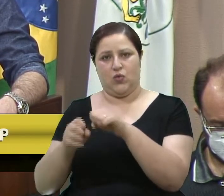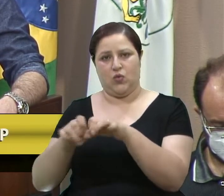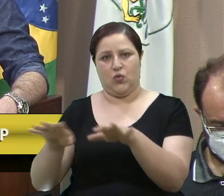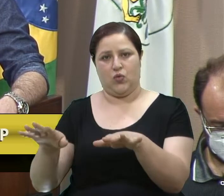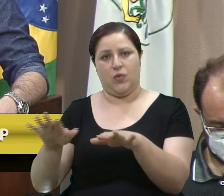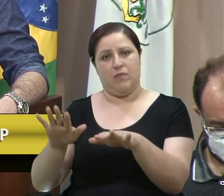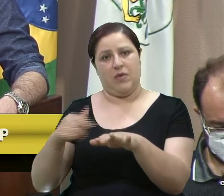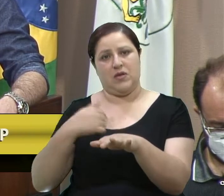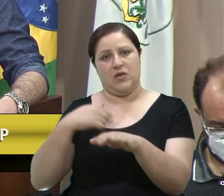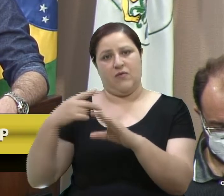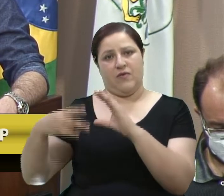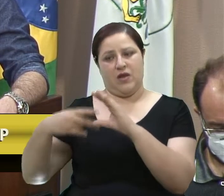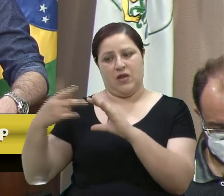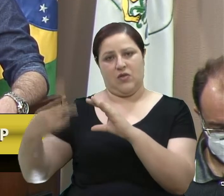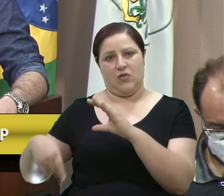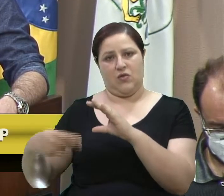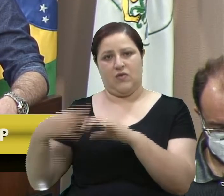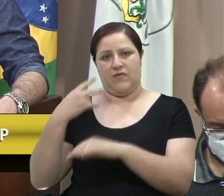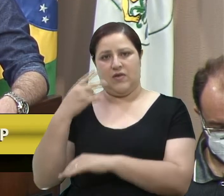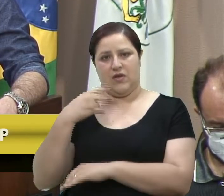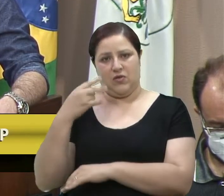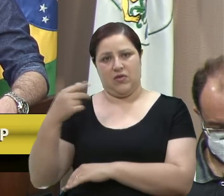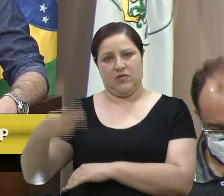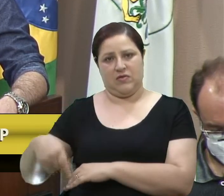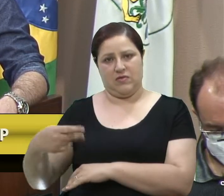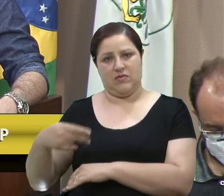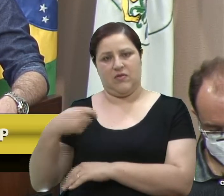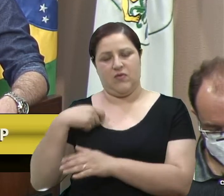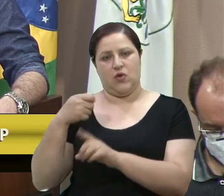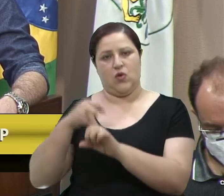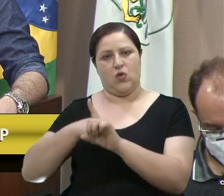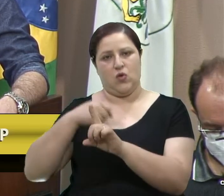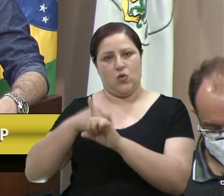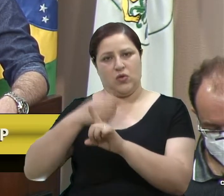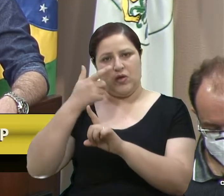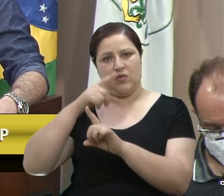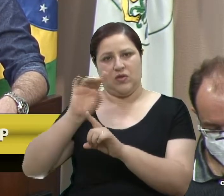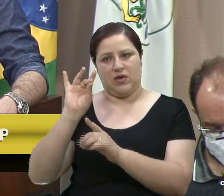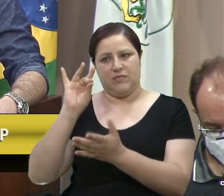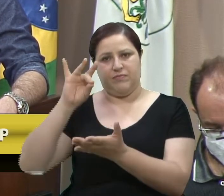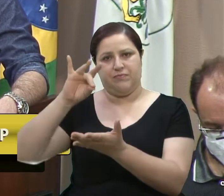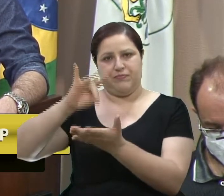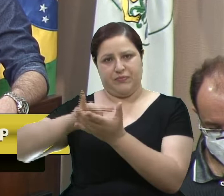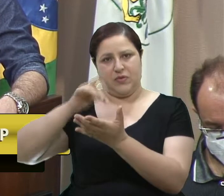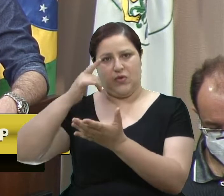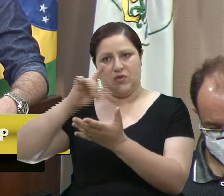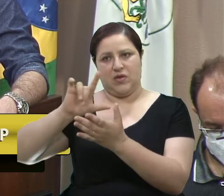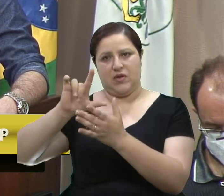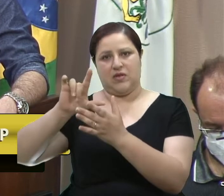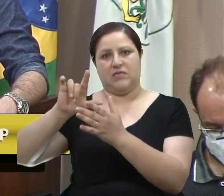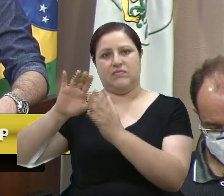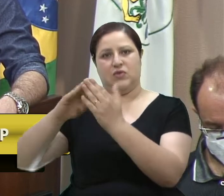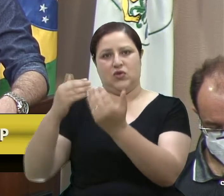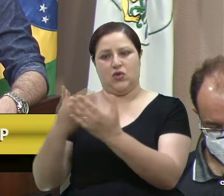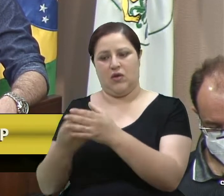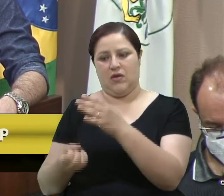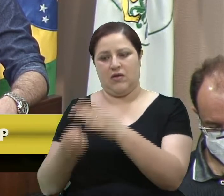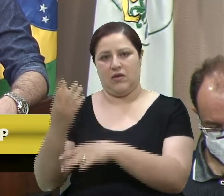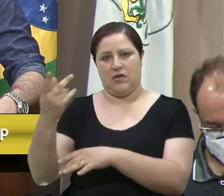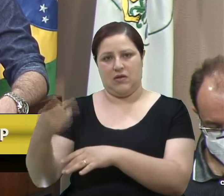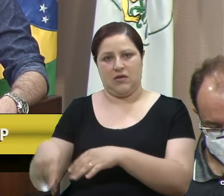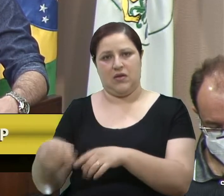para que seja implementada em Caxias do Sul de uma vez por todas. Até mesmo porque o governo federal,